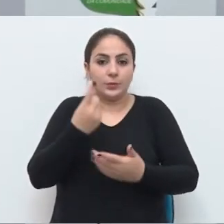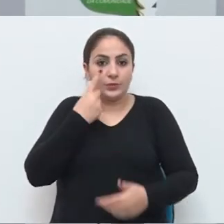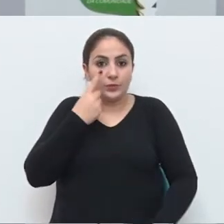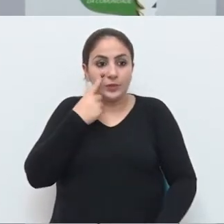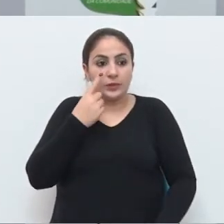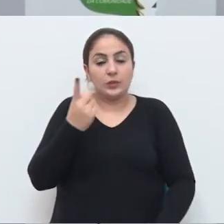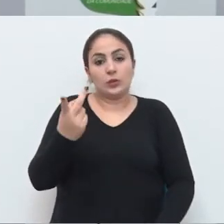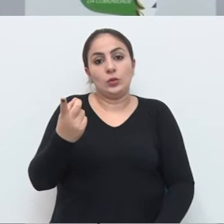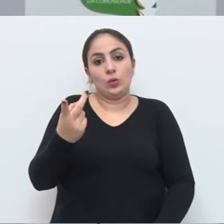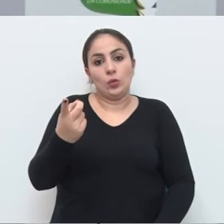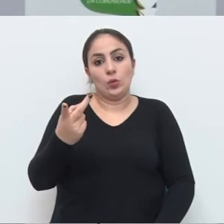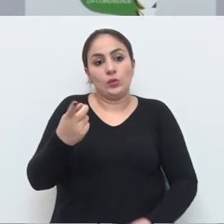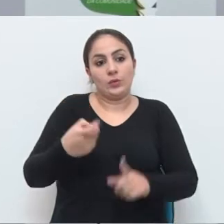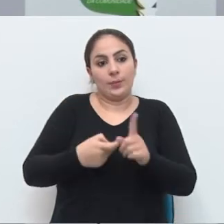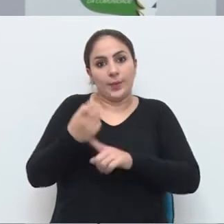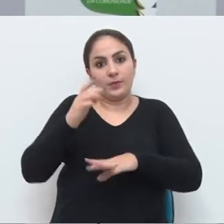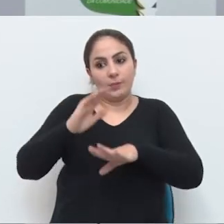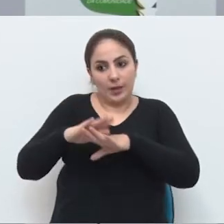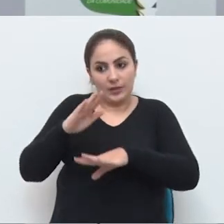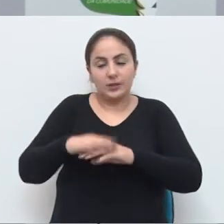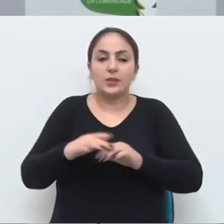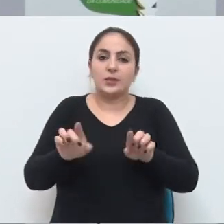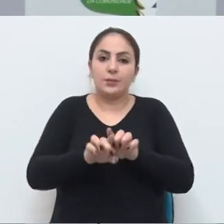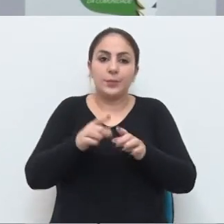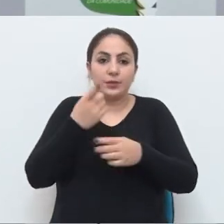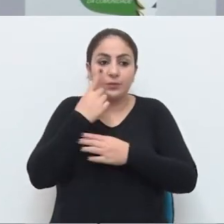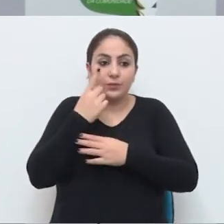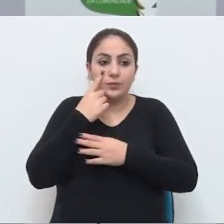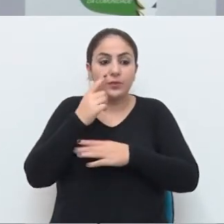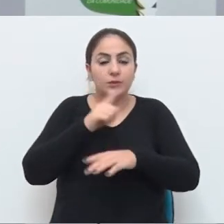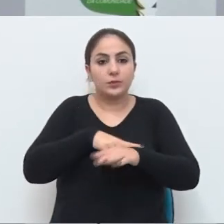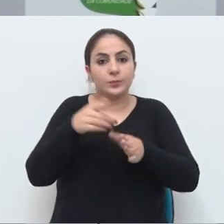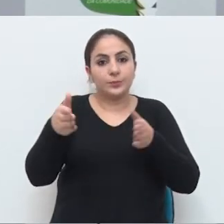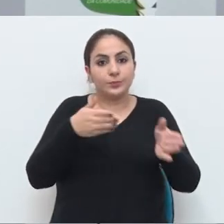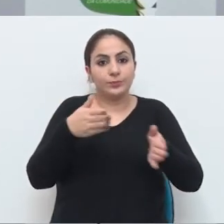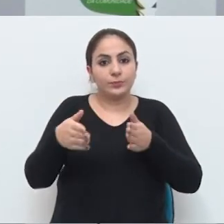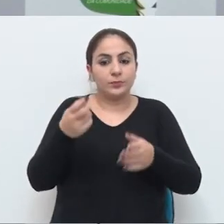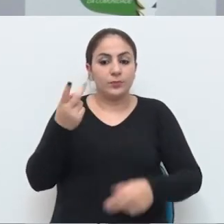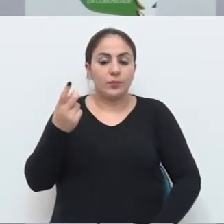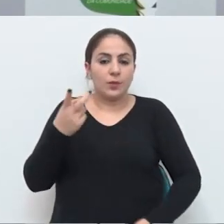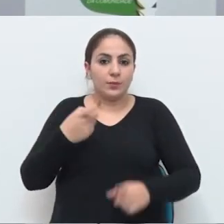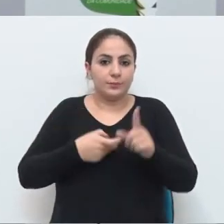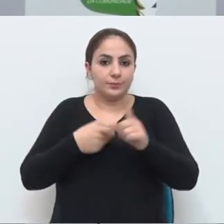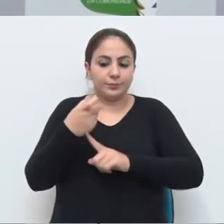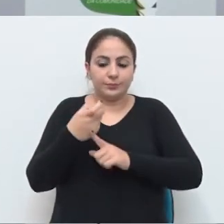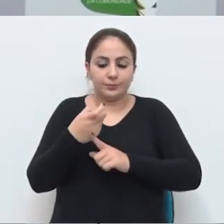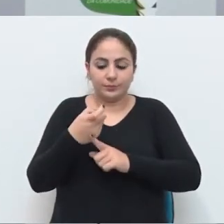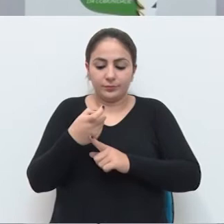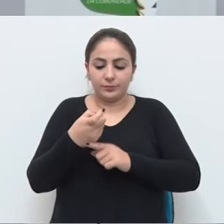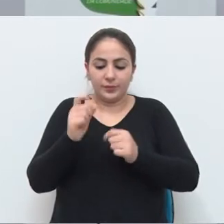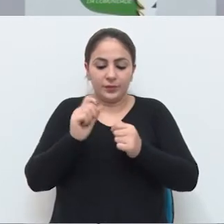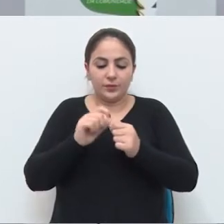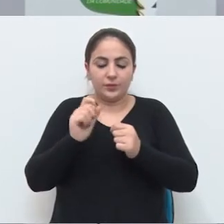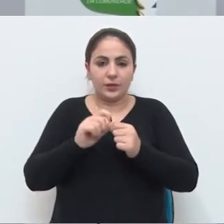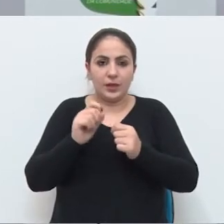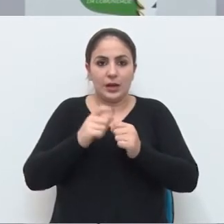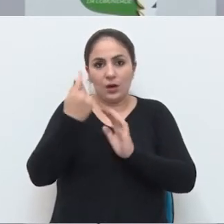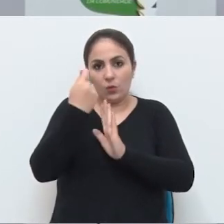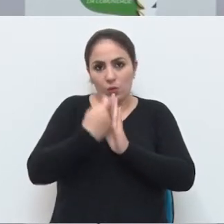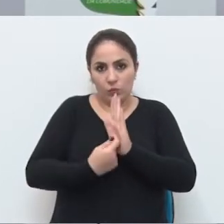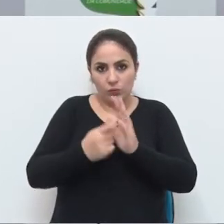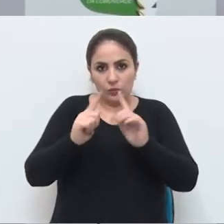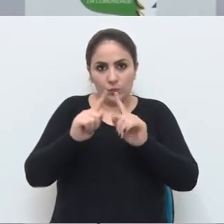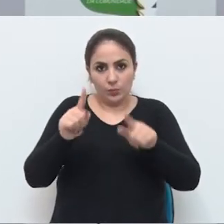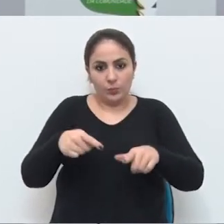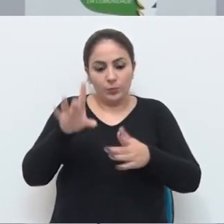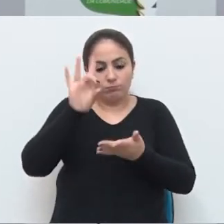por mais de 12 meses e também tomou a decisão de que durante esse período de 12 meses realizará concurso